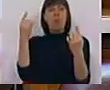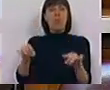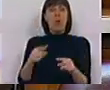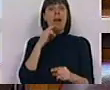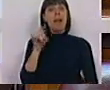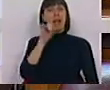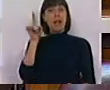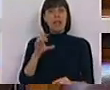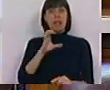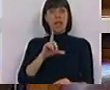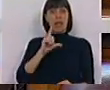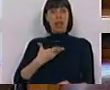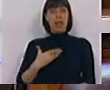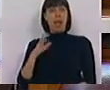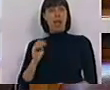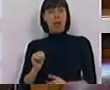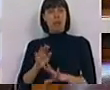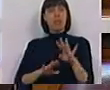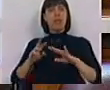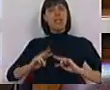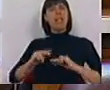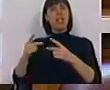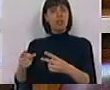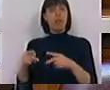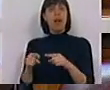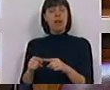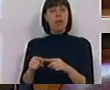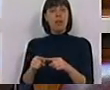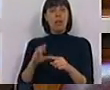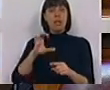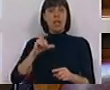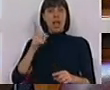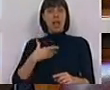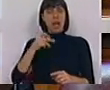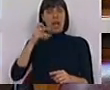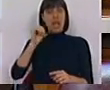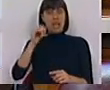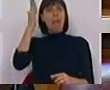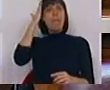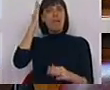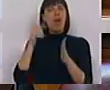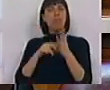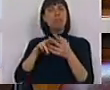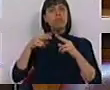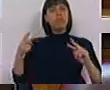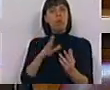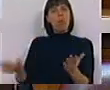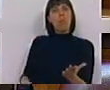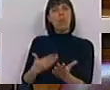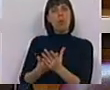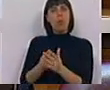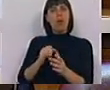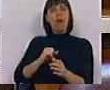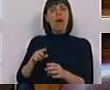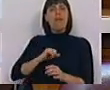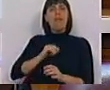Designadamente à questão dos CLDS, onde é feita a transferência, o que os CLDS já previam era que os municípios proponham os territórios